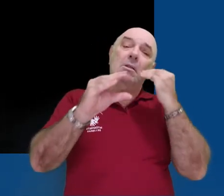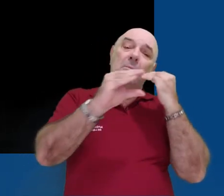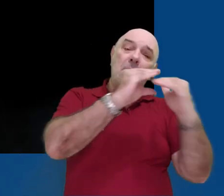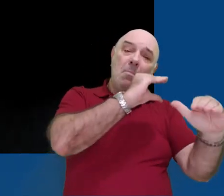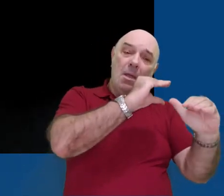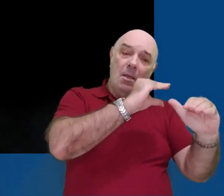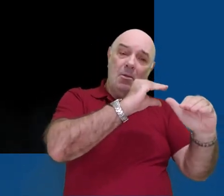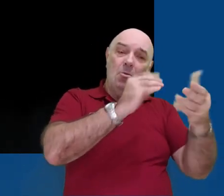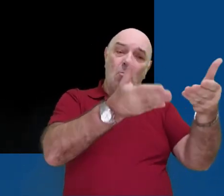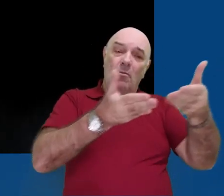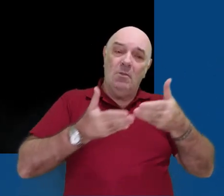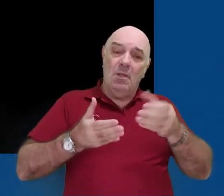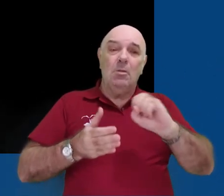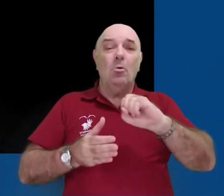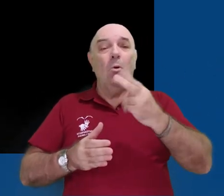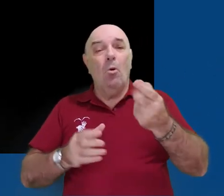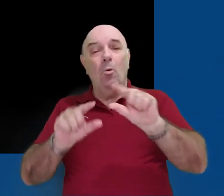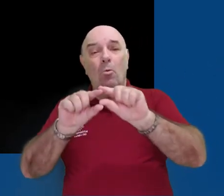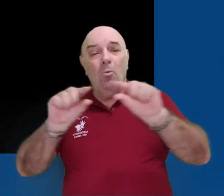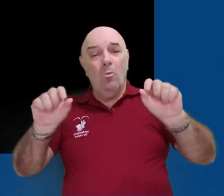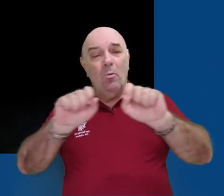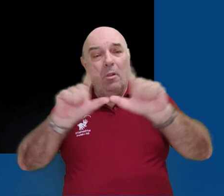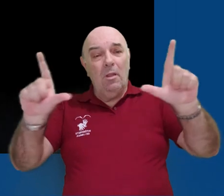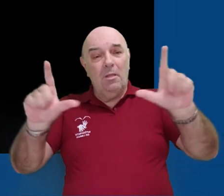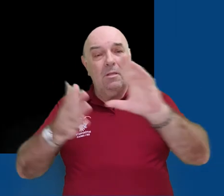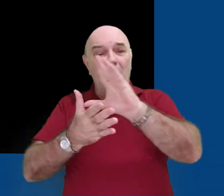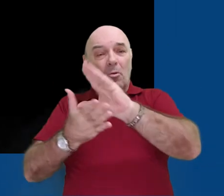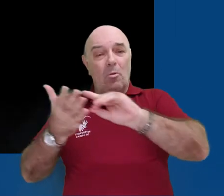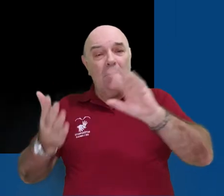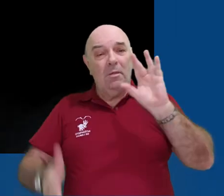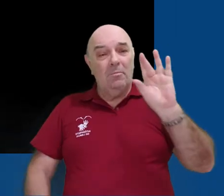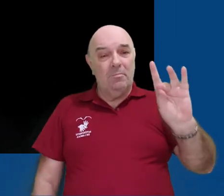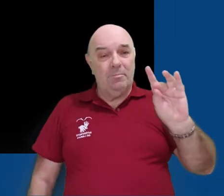ou copiando um link para a entrada na videochamada.